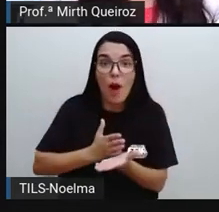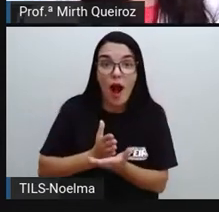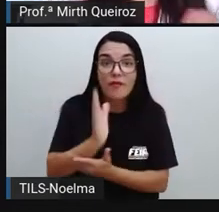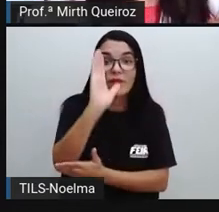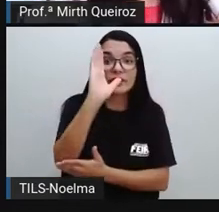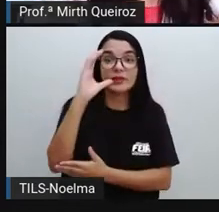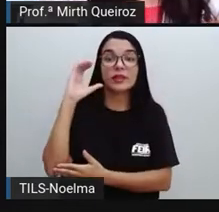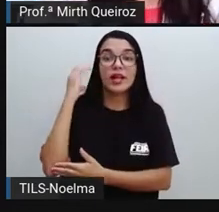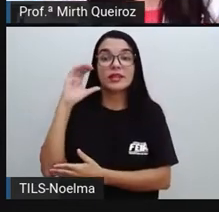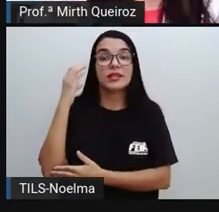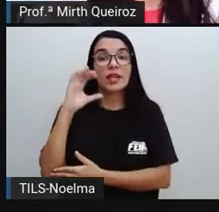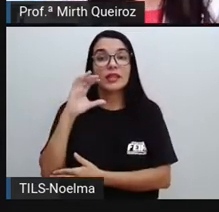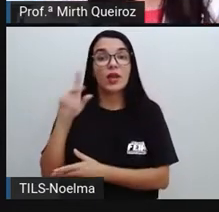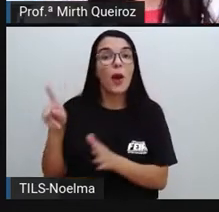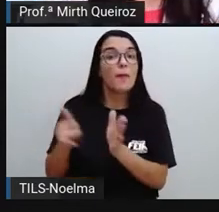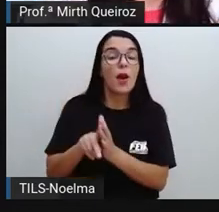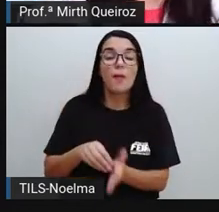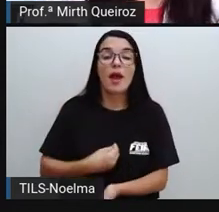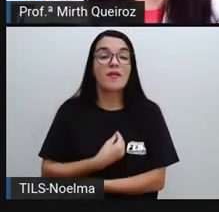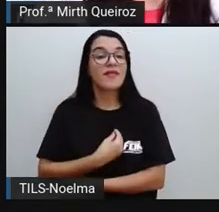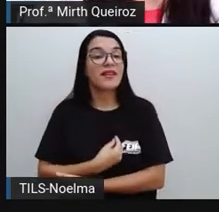com a própria vida.